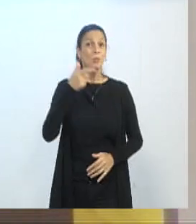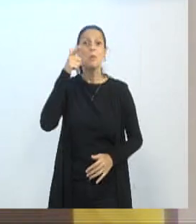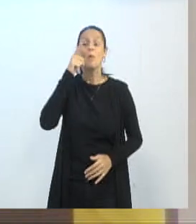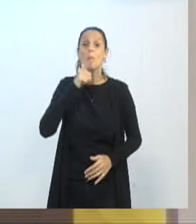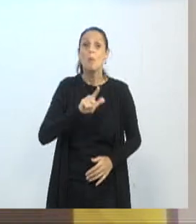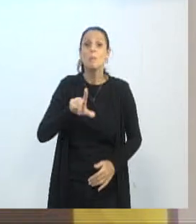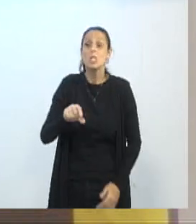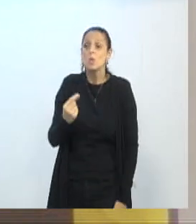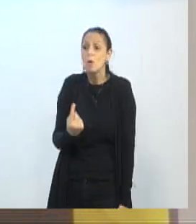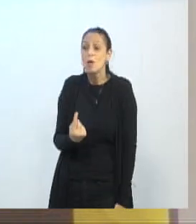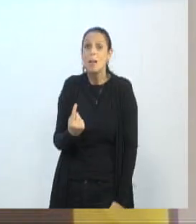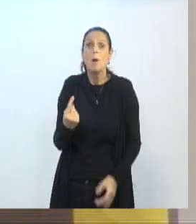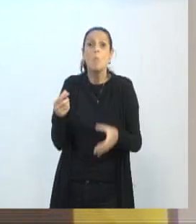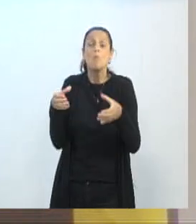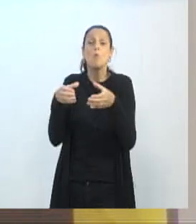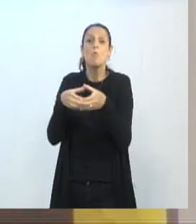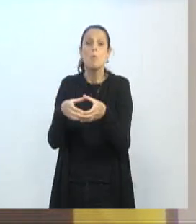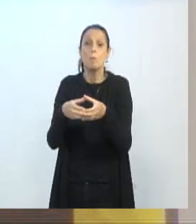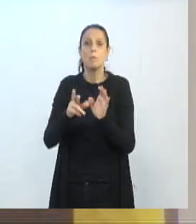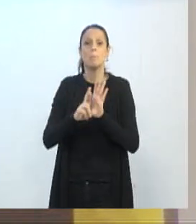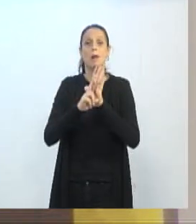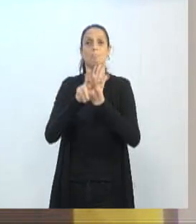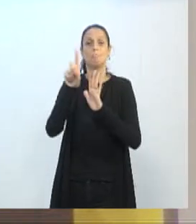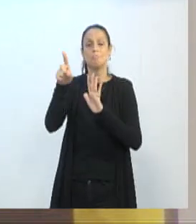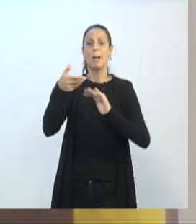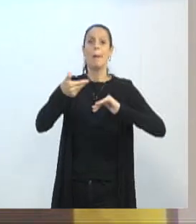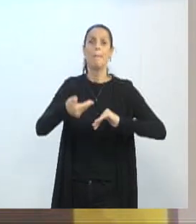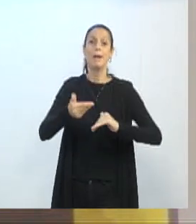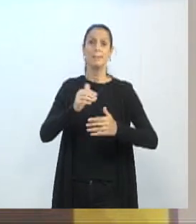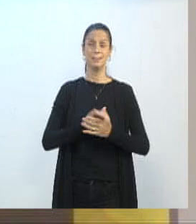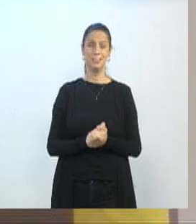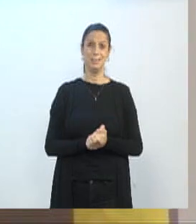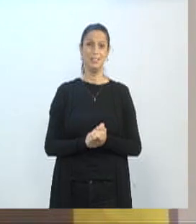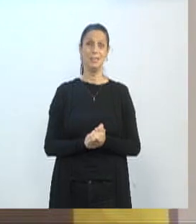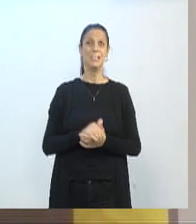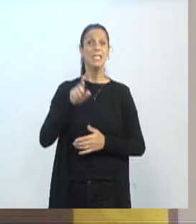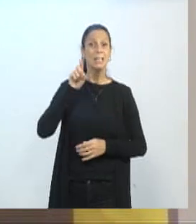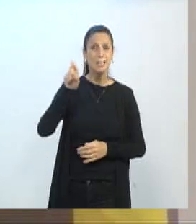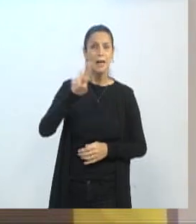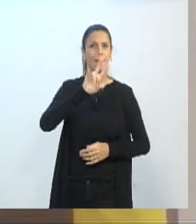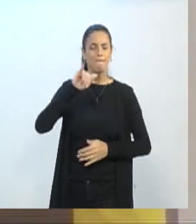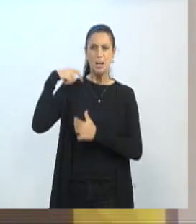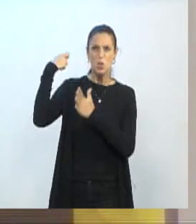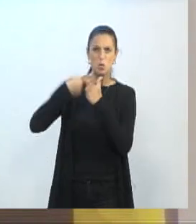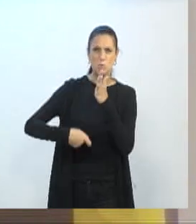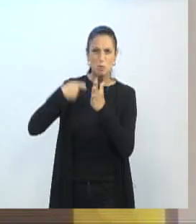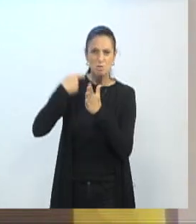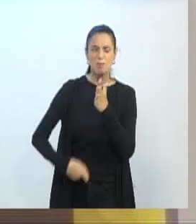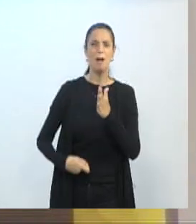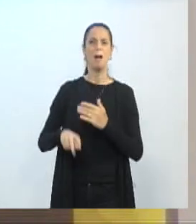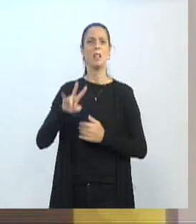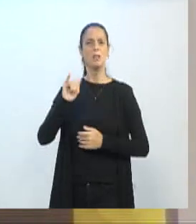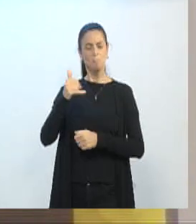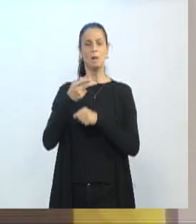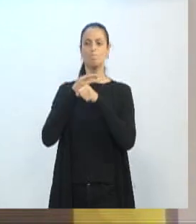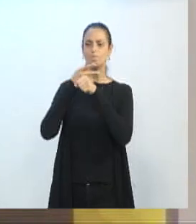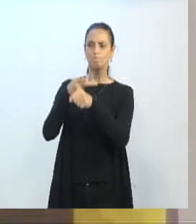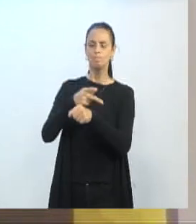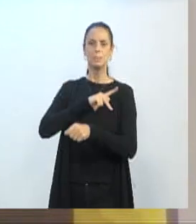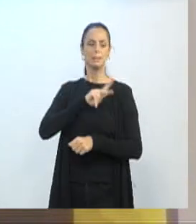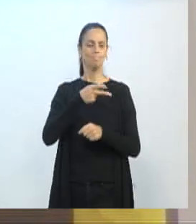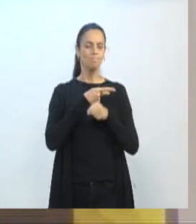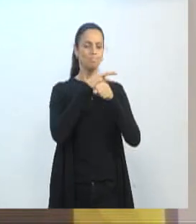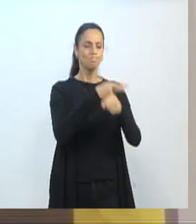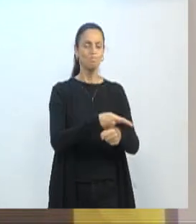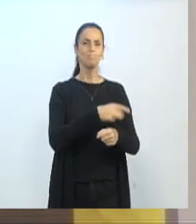determinado número de representantes que, de fato, bata na mesa, vá ao ministro, vá ao presidente e